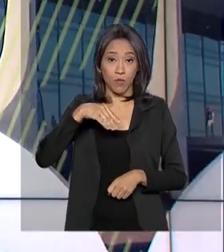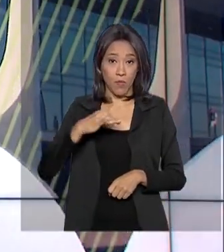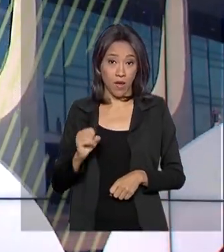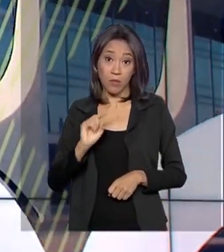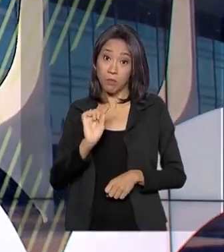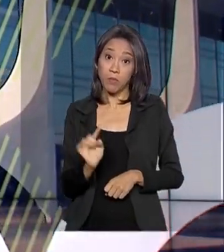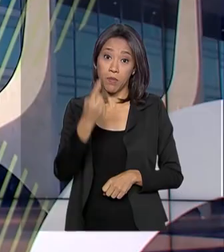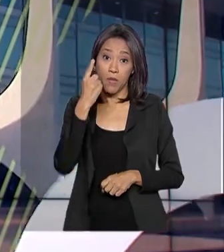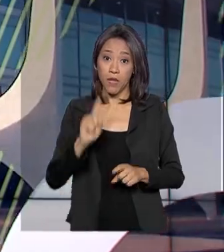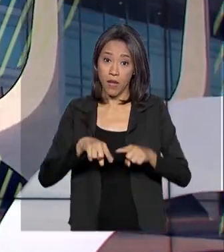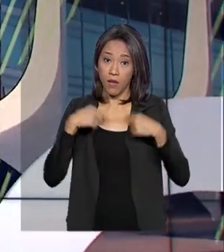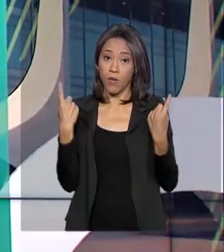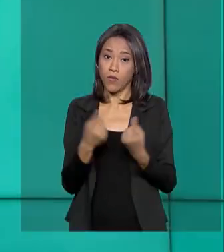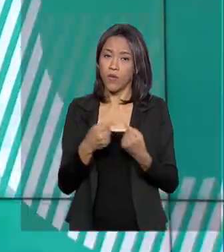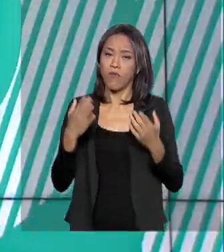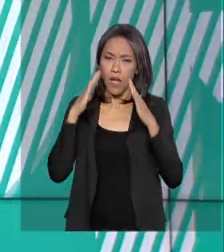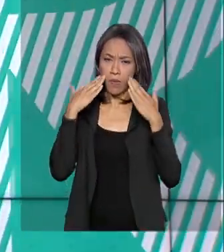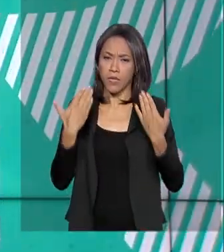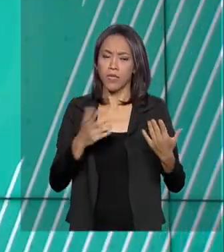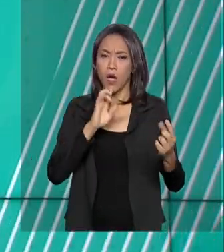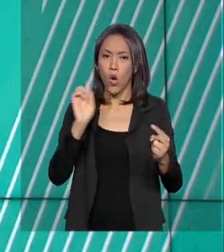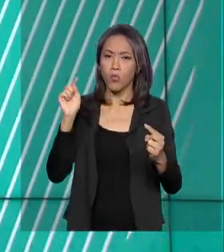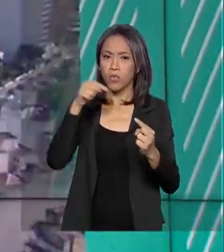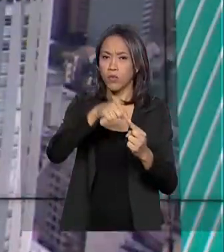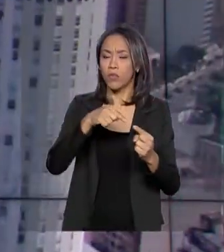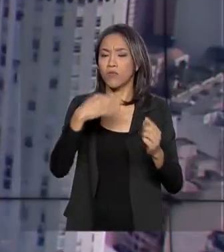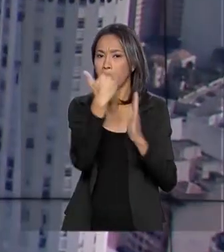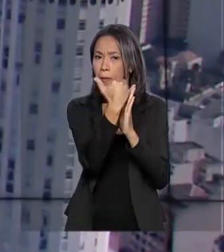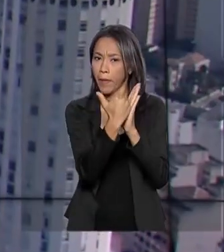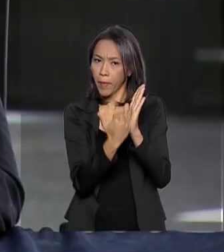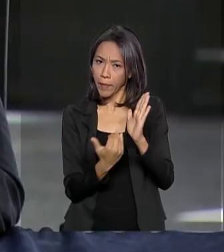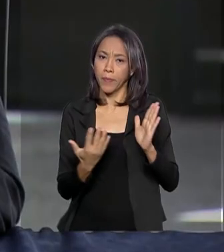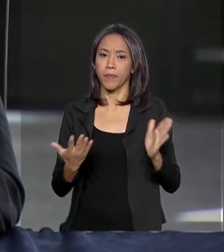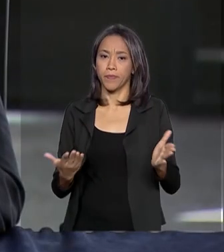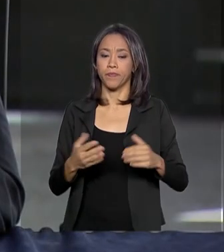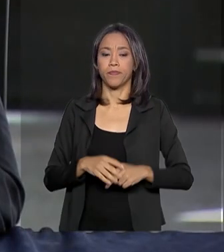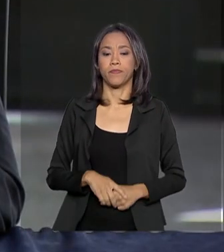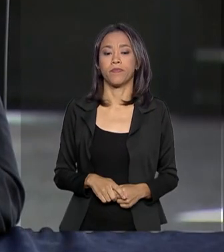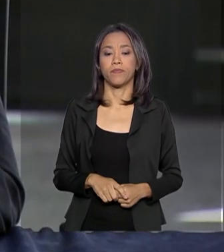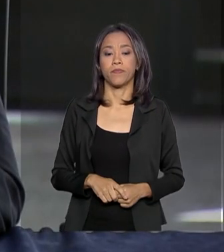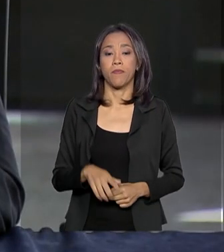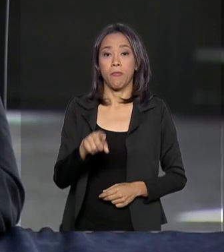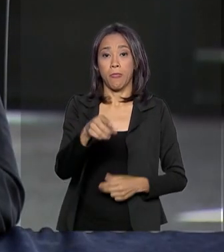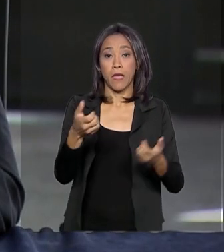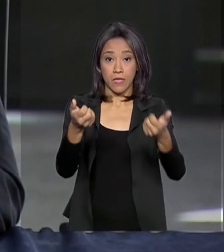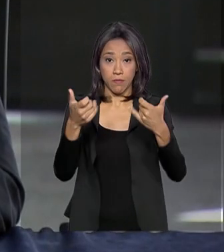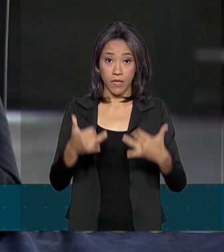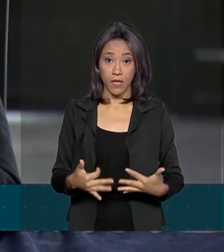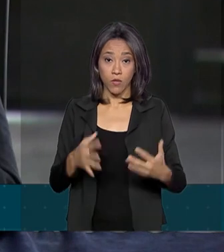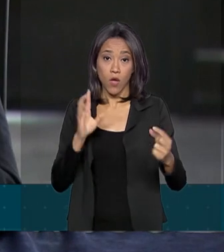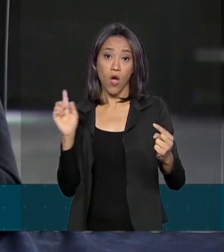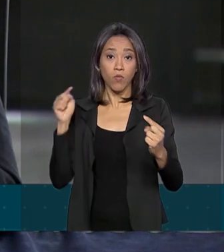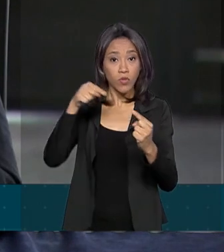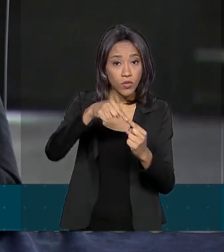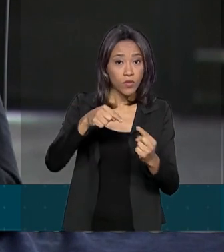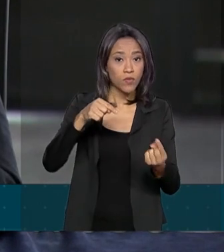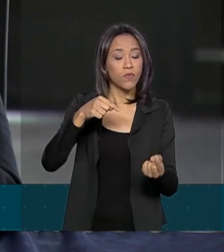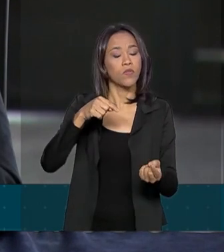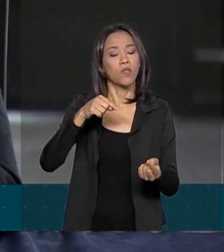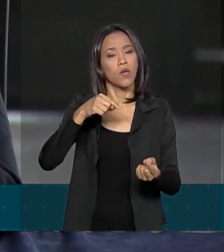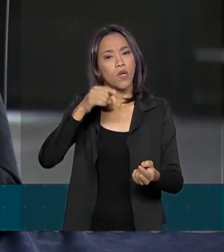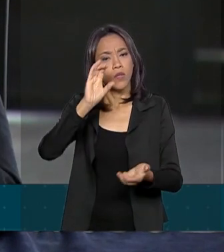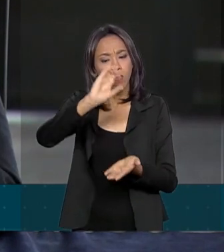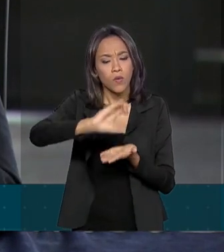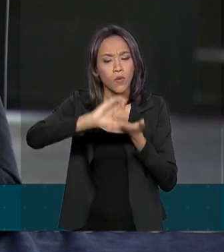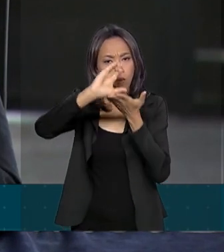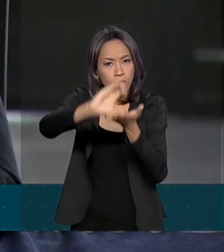na qual vai apresentar os objetivos e metas a serem cumpridos. As ações que são o objetivo do Conselho. Então, entra